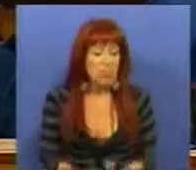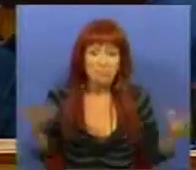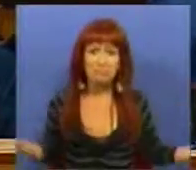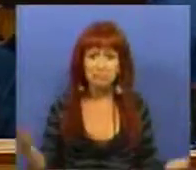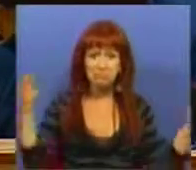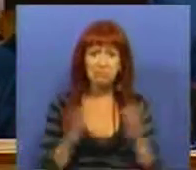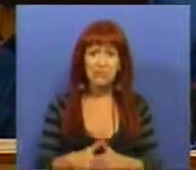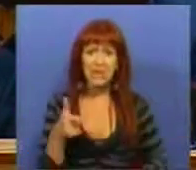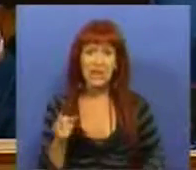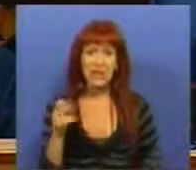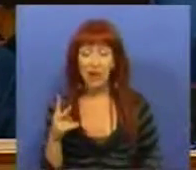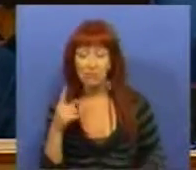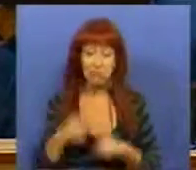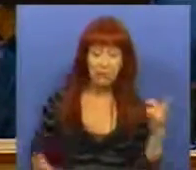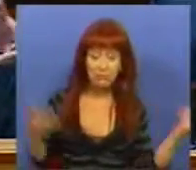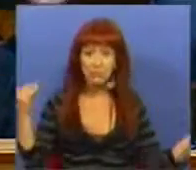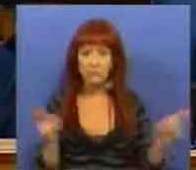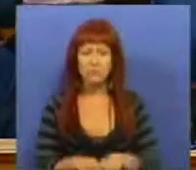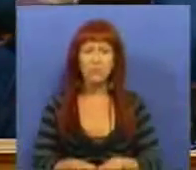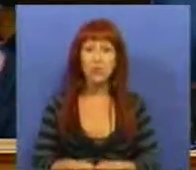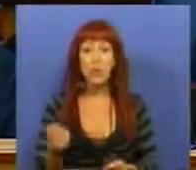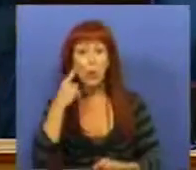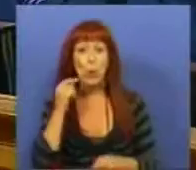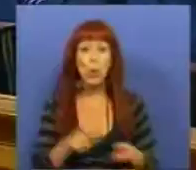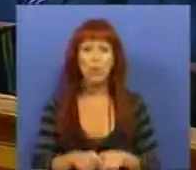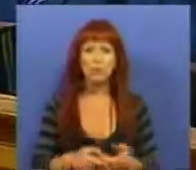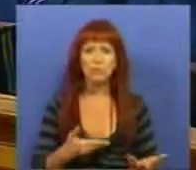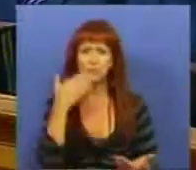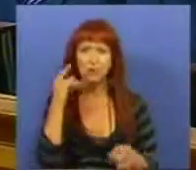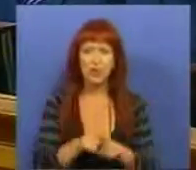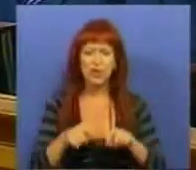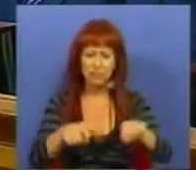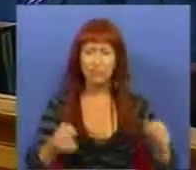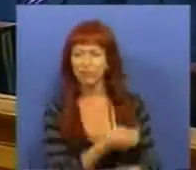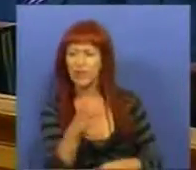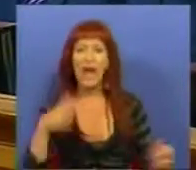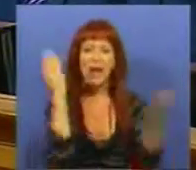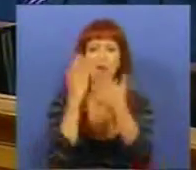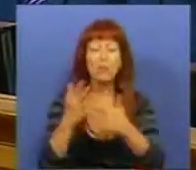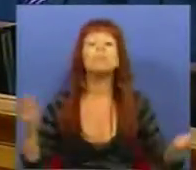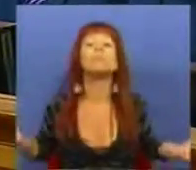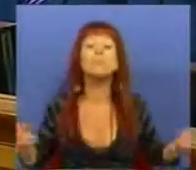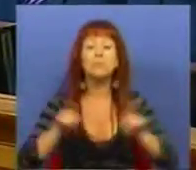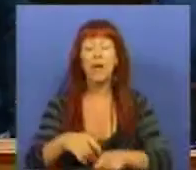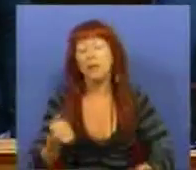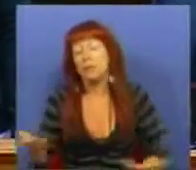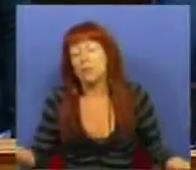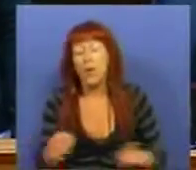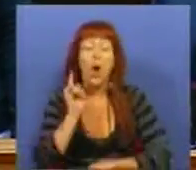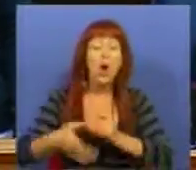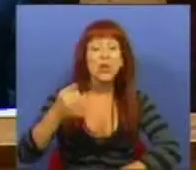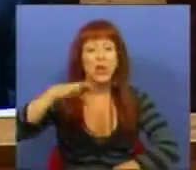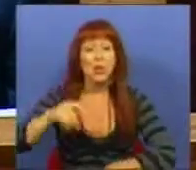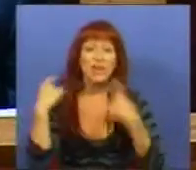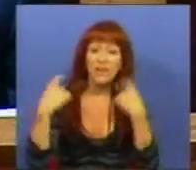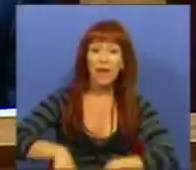de TGV e os conhecidos abusos da Parque Escolar. Afinal, e a bem dizer, o que o Partido